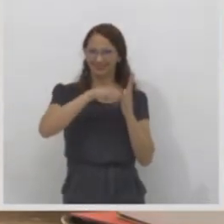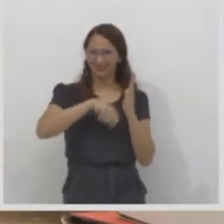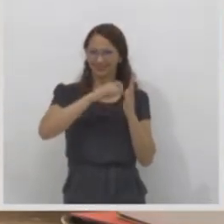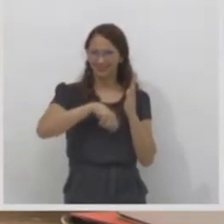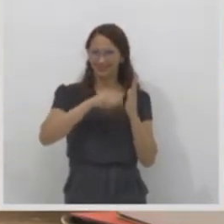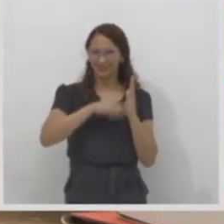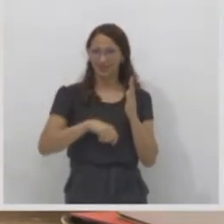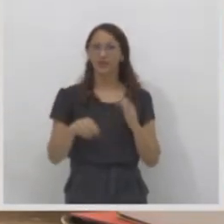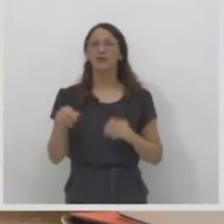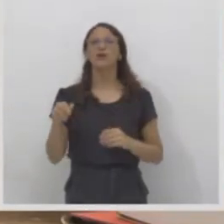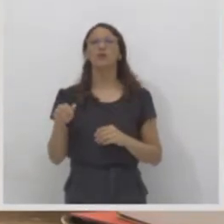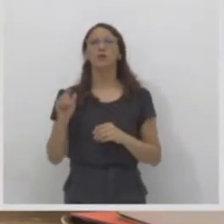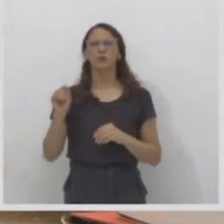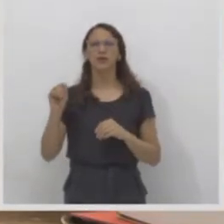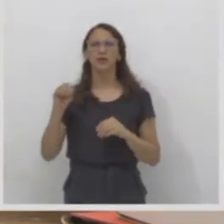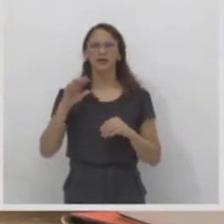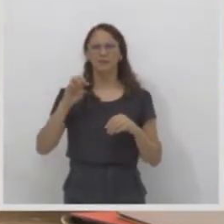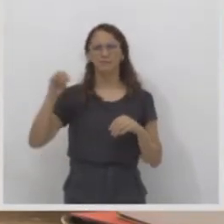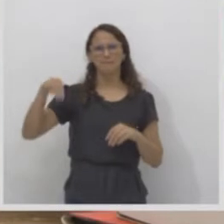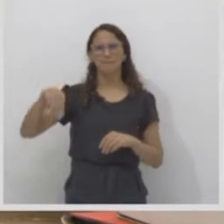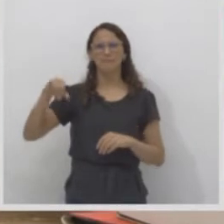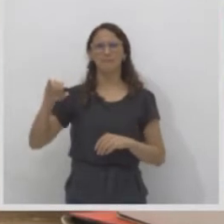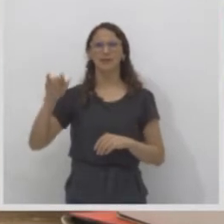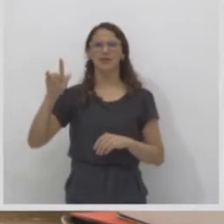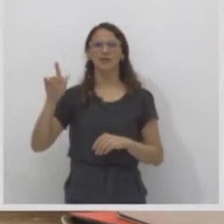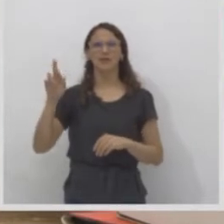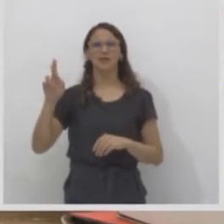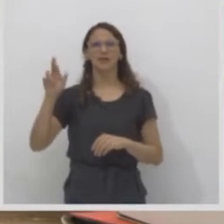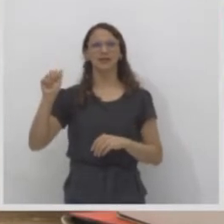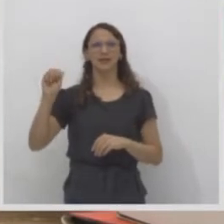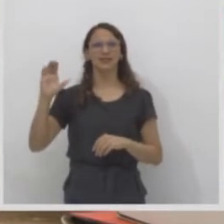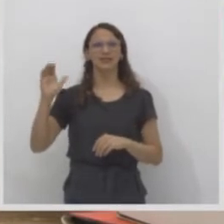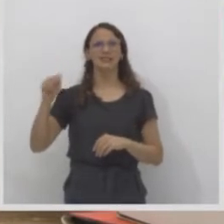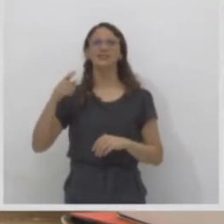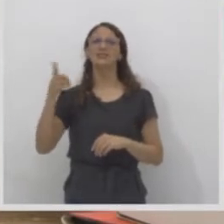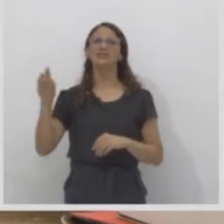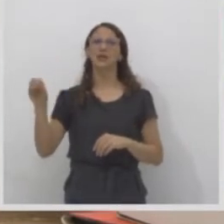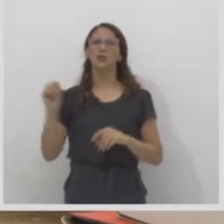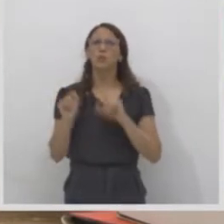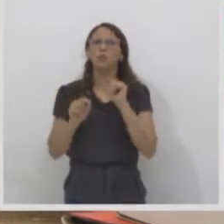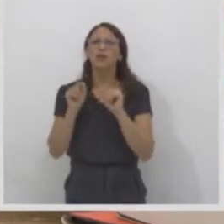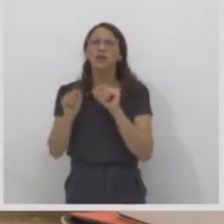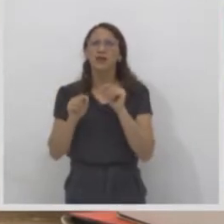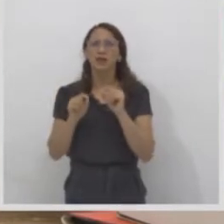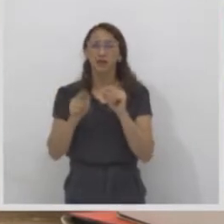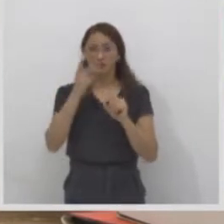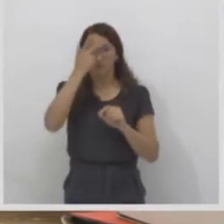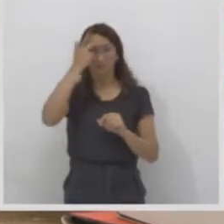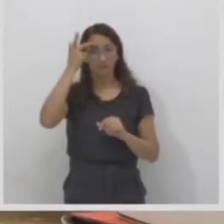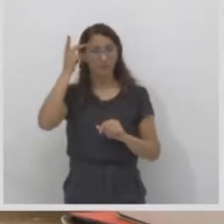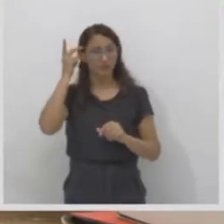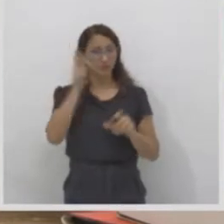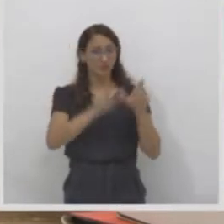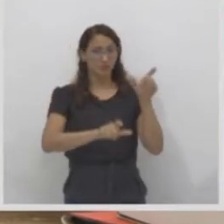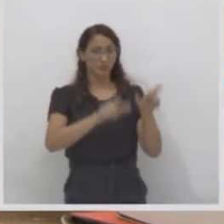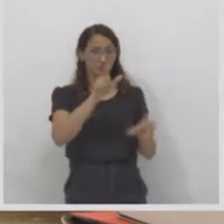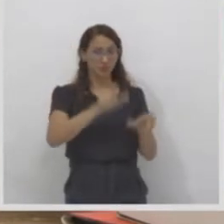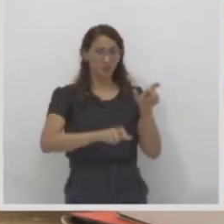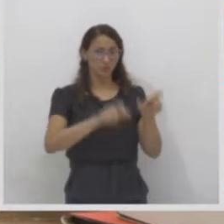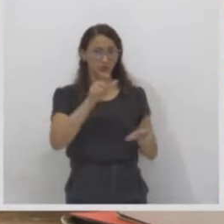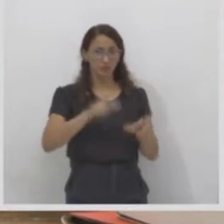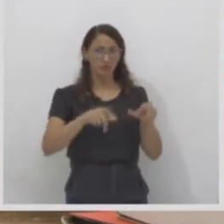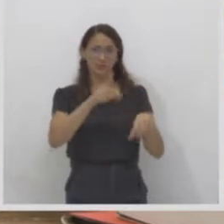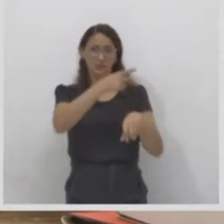ou a migração nada mais é do que o deslocamento de pessoas entre